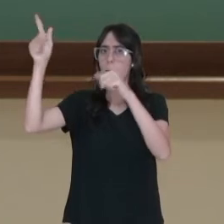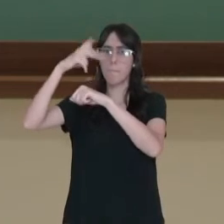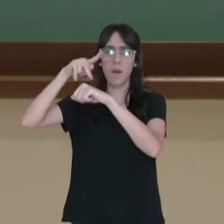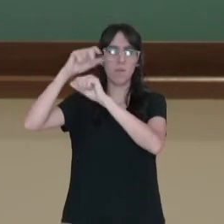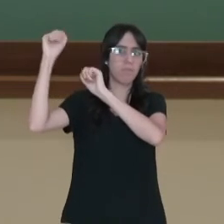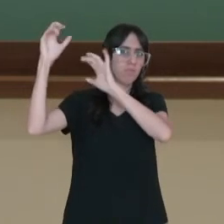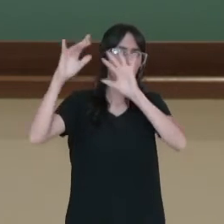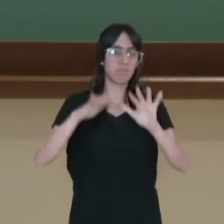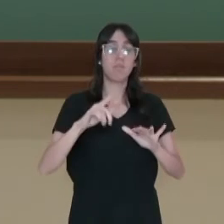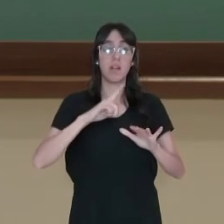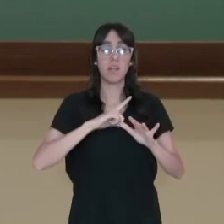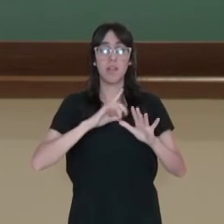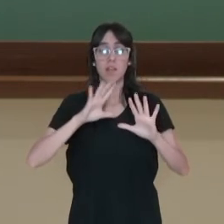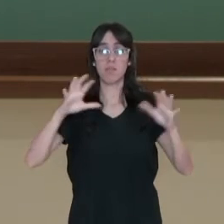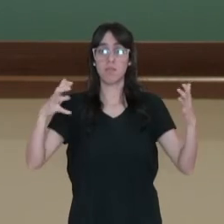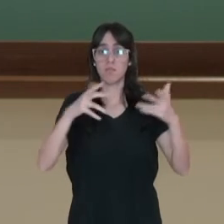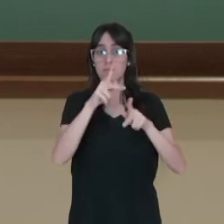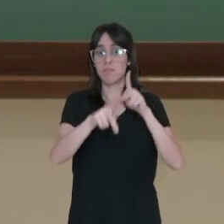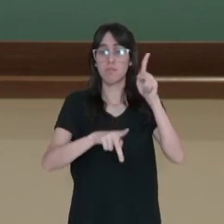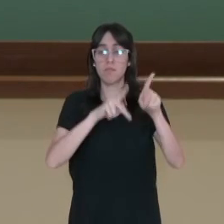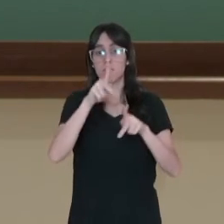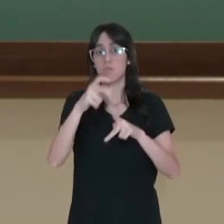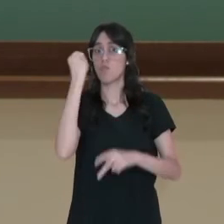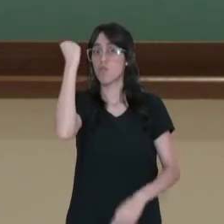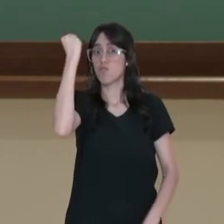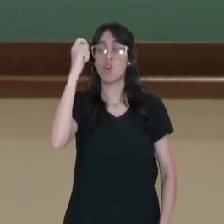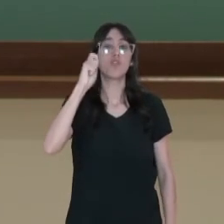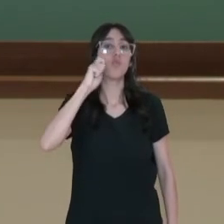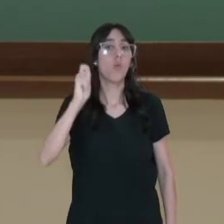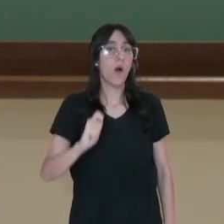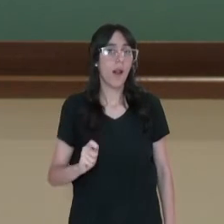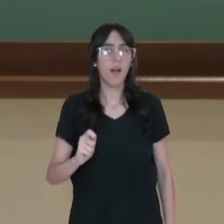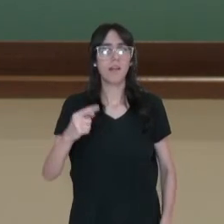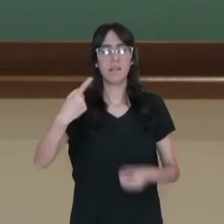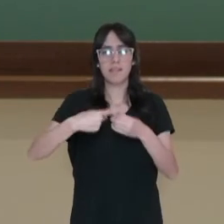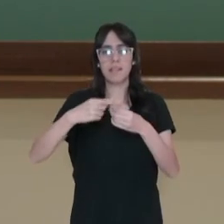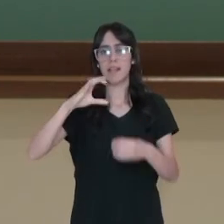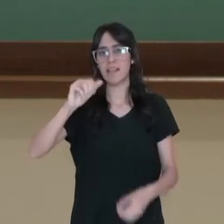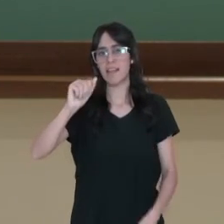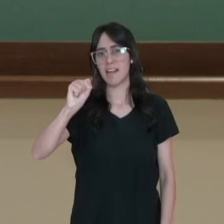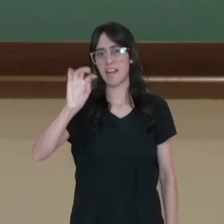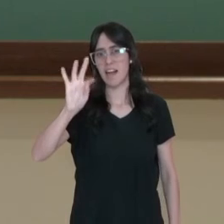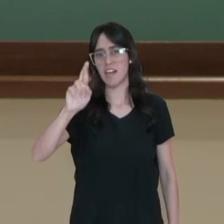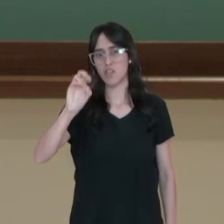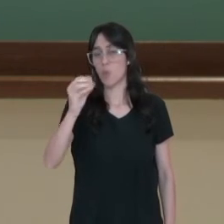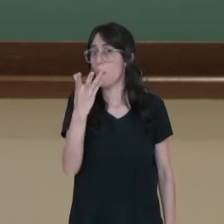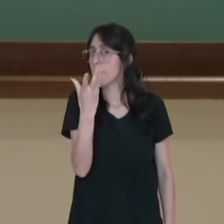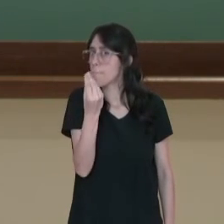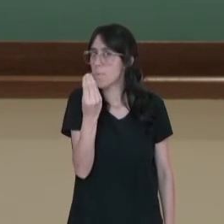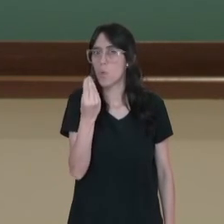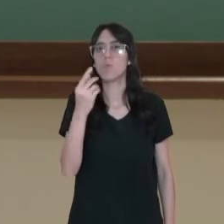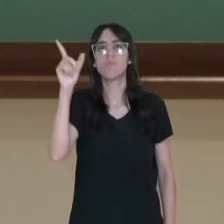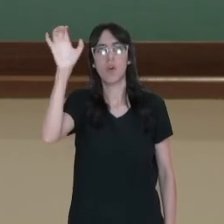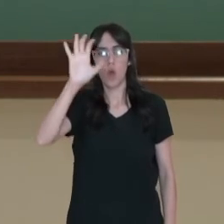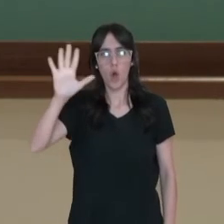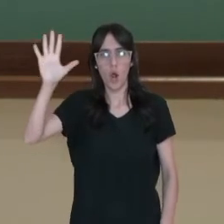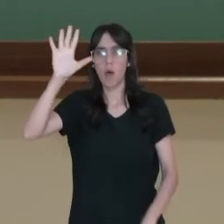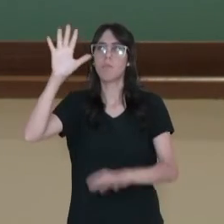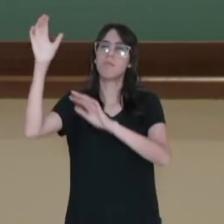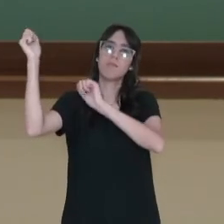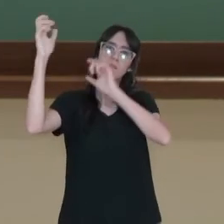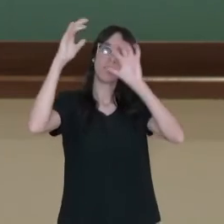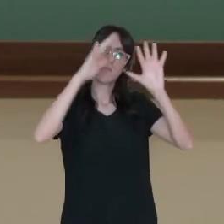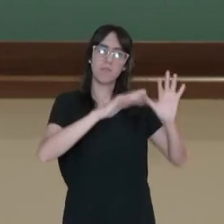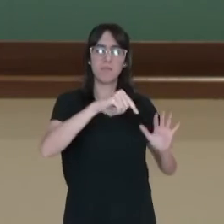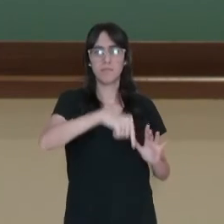holandesa muito forte na região de Castro, Carambeí do Paraná. Então, presença de imigrantes europeus no